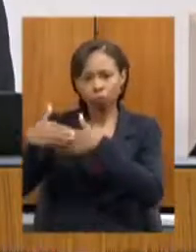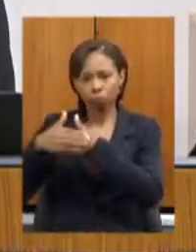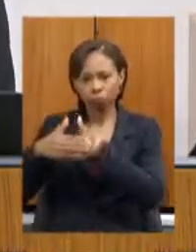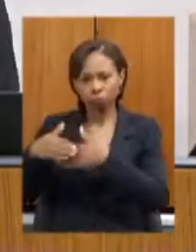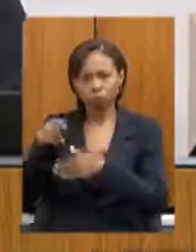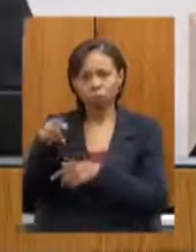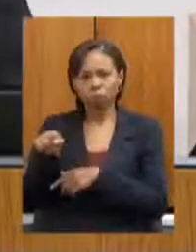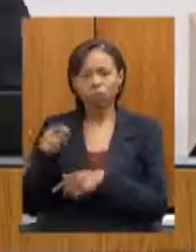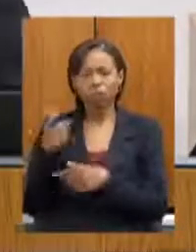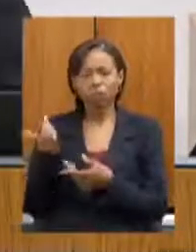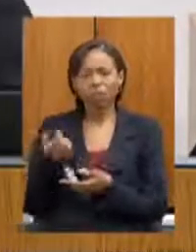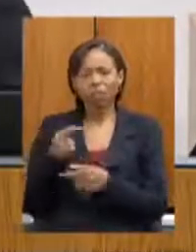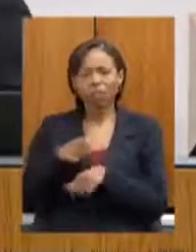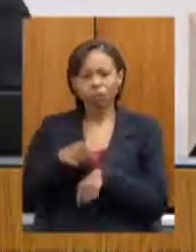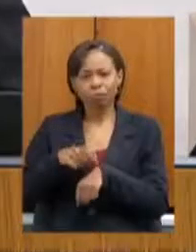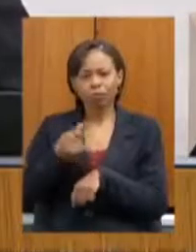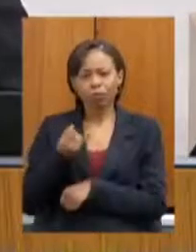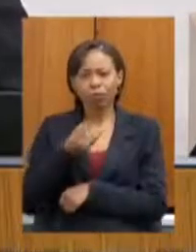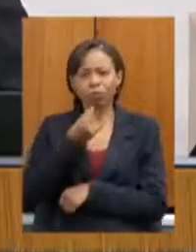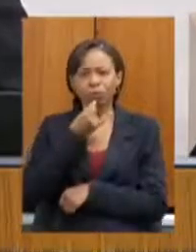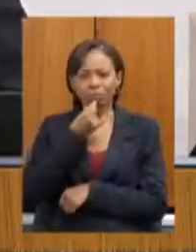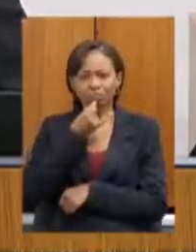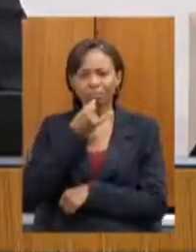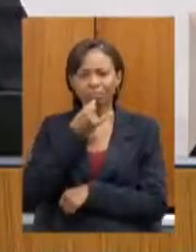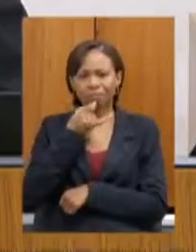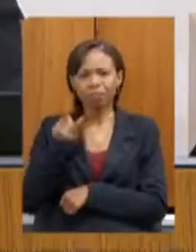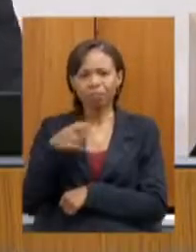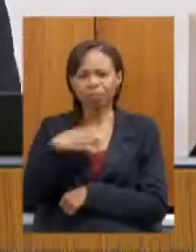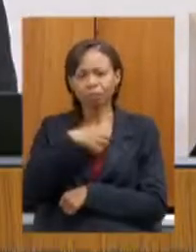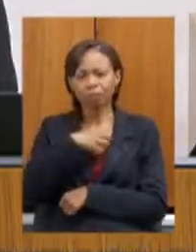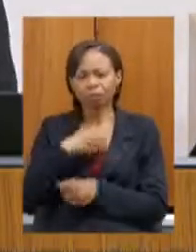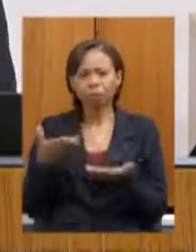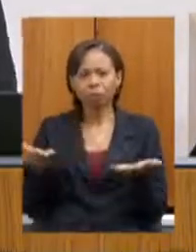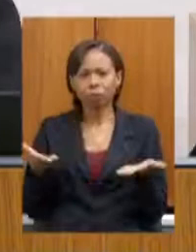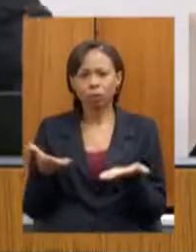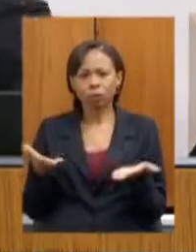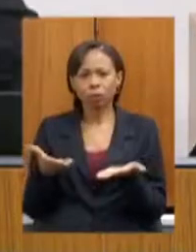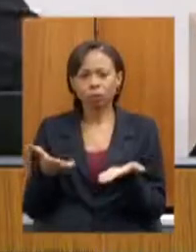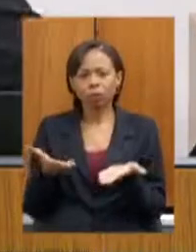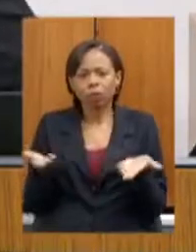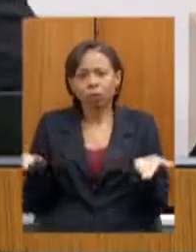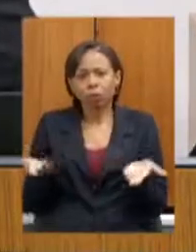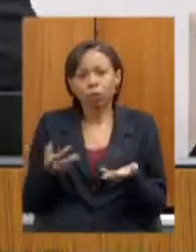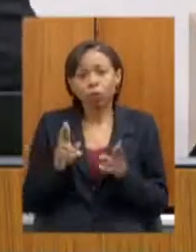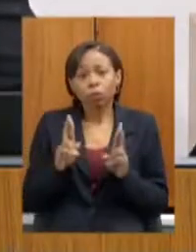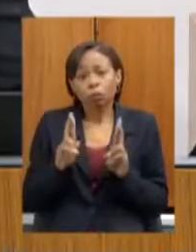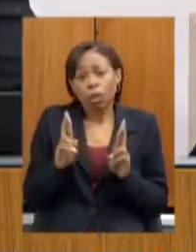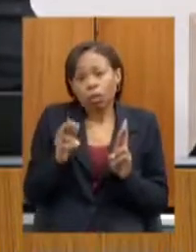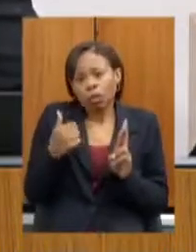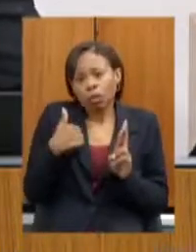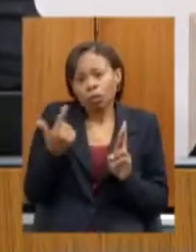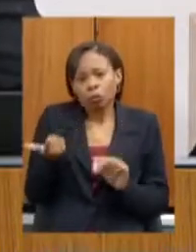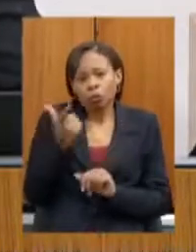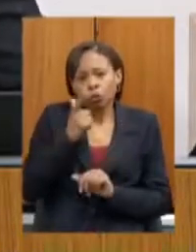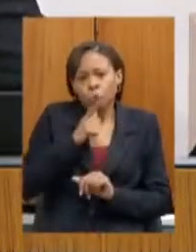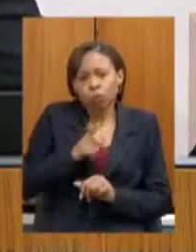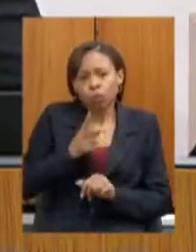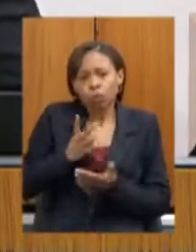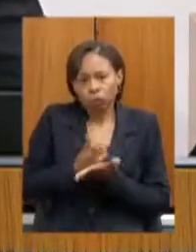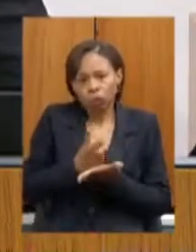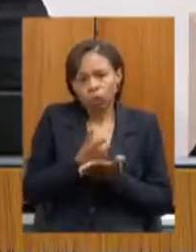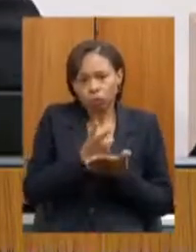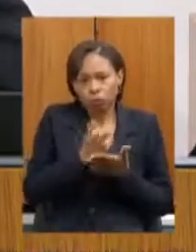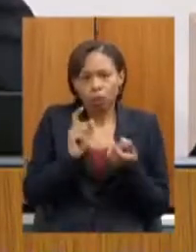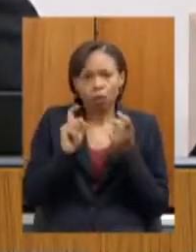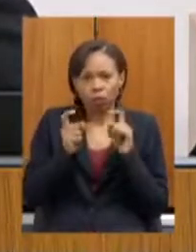muito triste para ele. Espero aqui conseguir levar adiante o trabalho